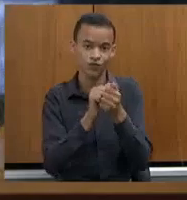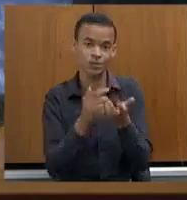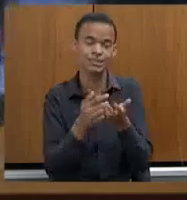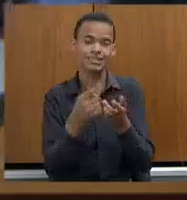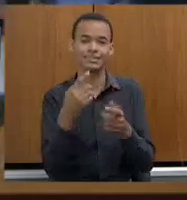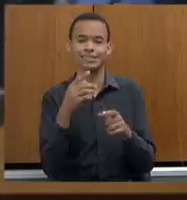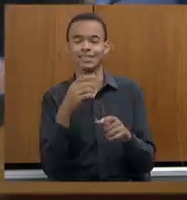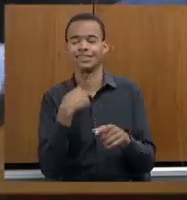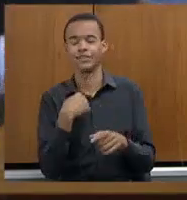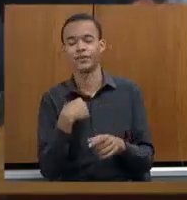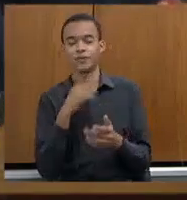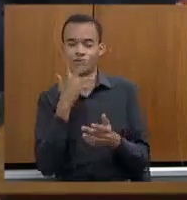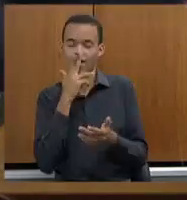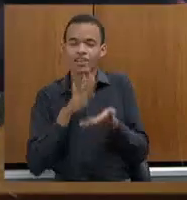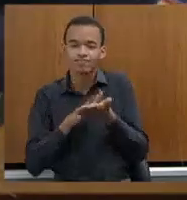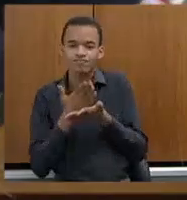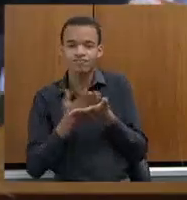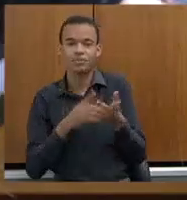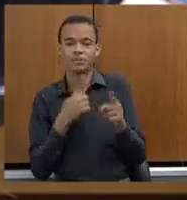coisa e fica ali em cima,